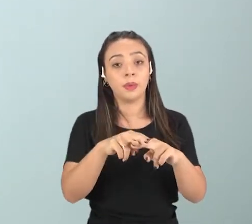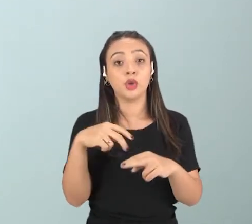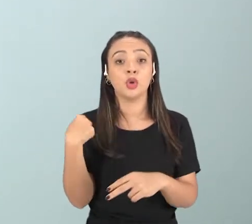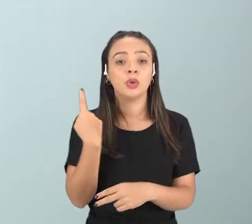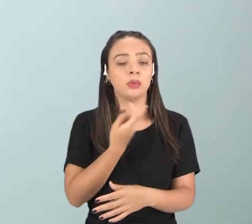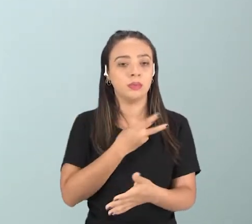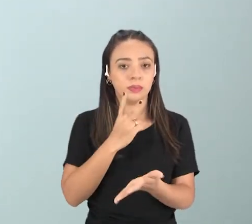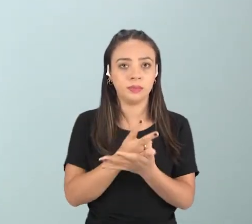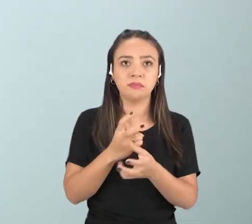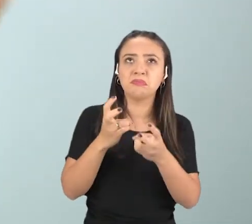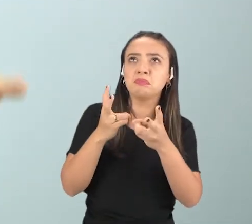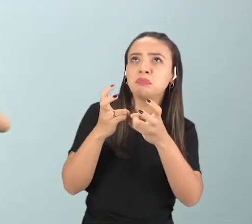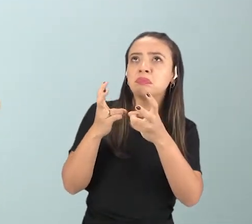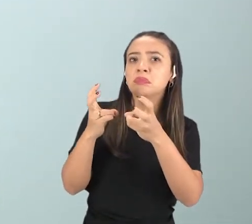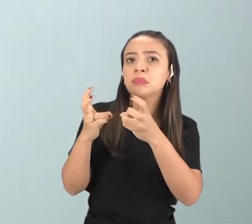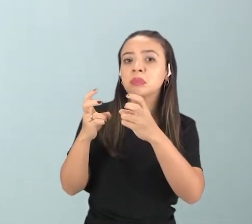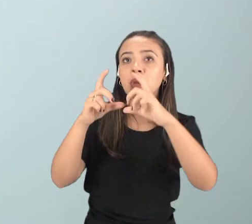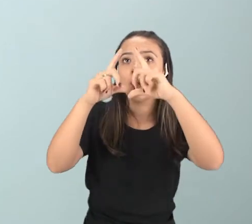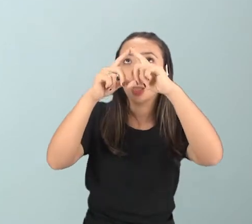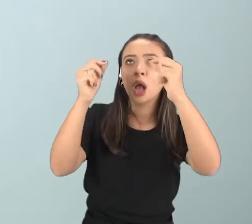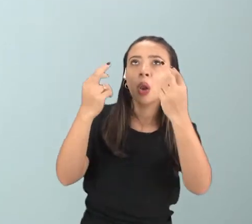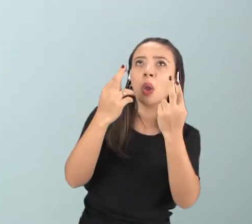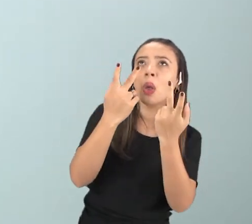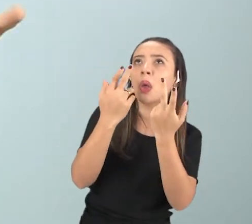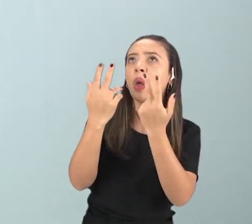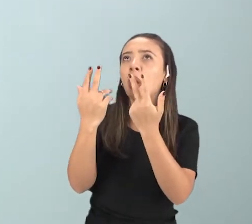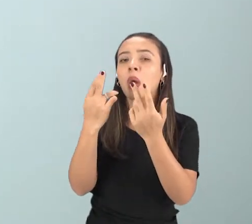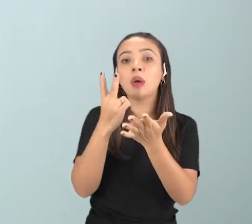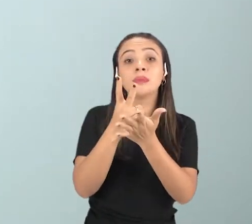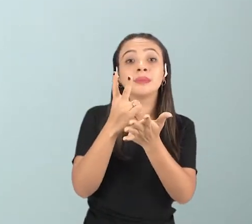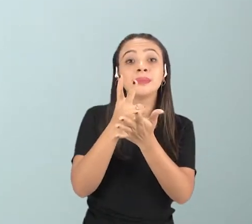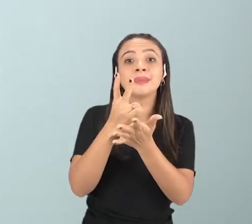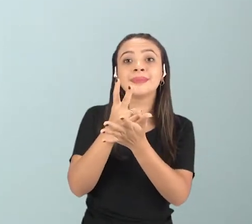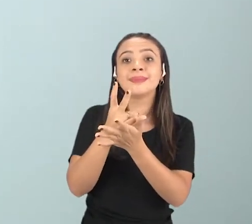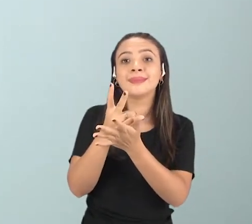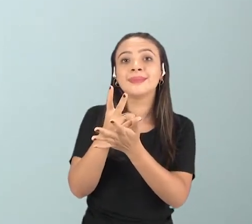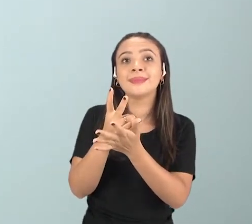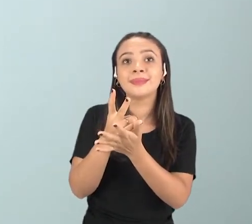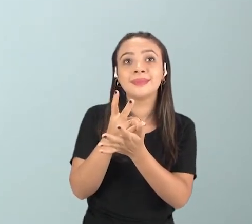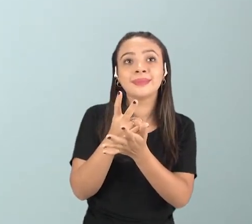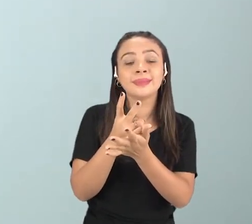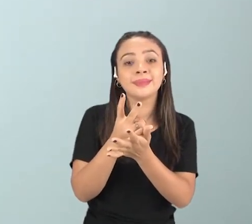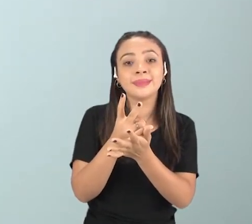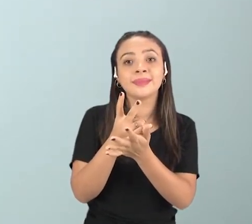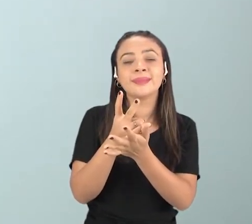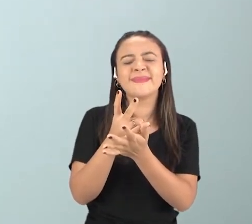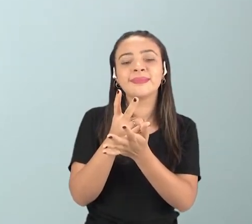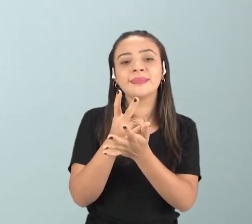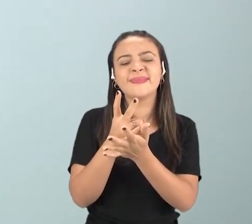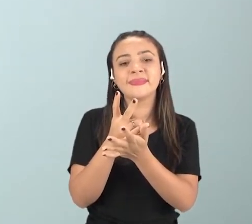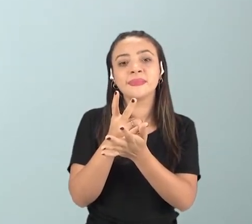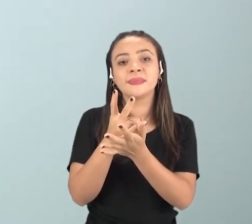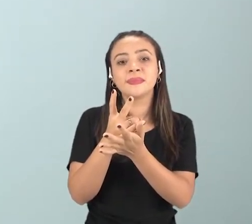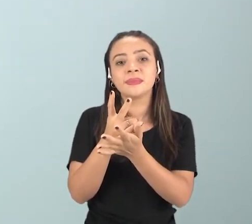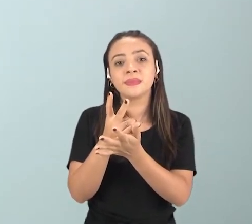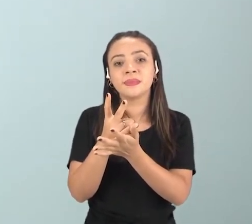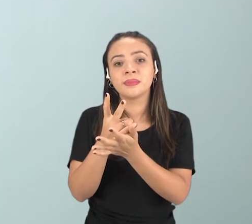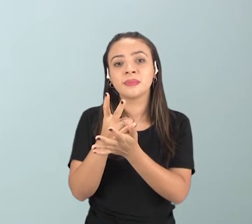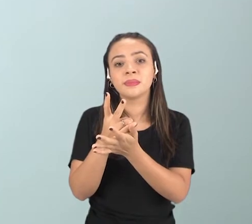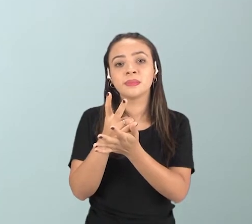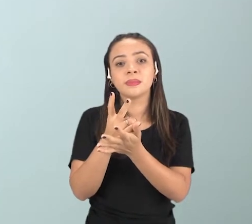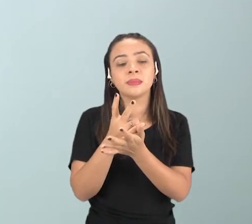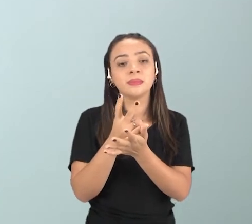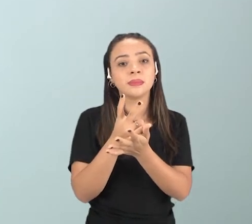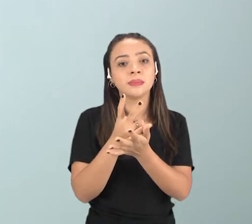enxergando a mesma face da Lua, tá? A mesma face da Lua, né, sempre vai estar ali direcionada pra